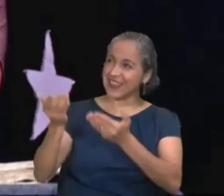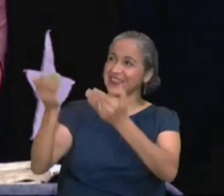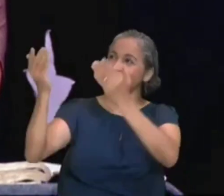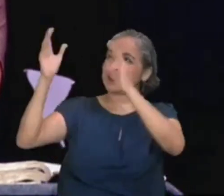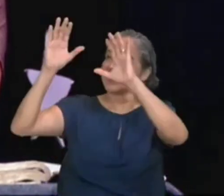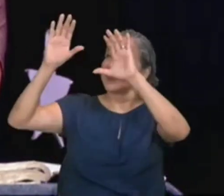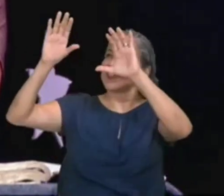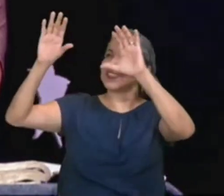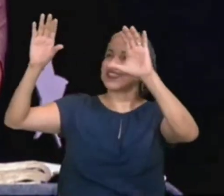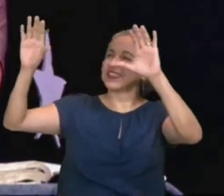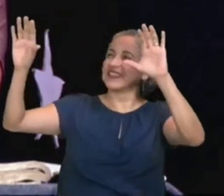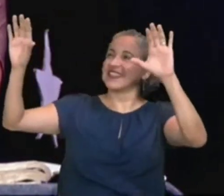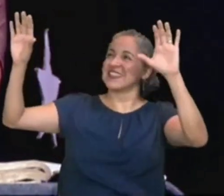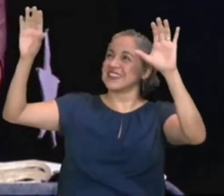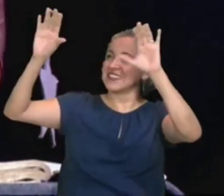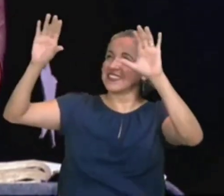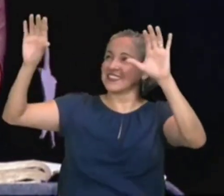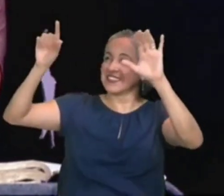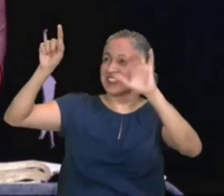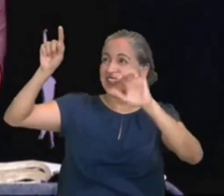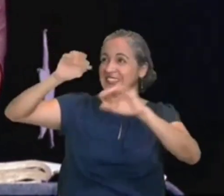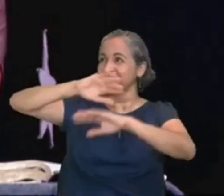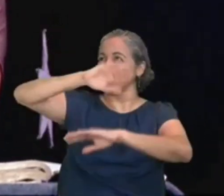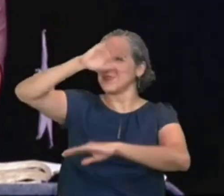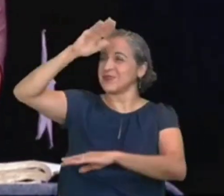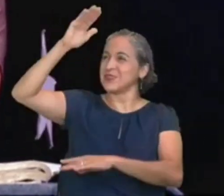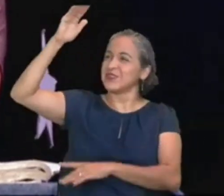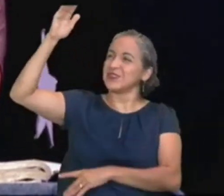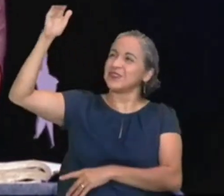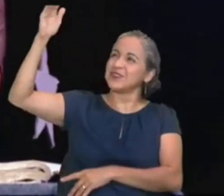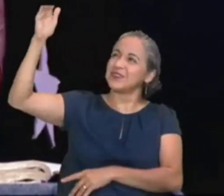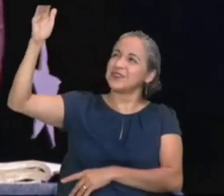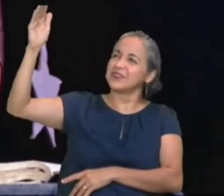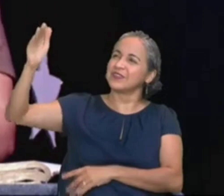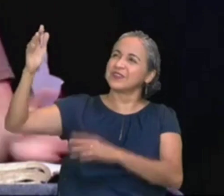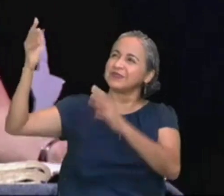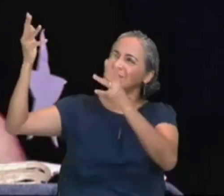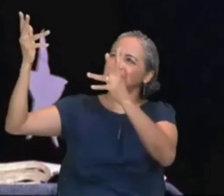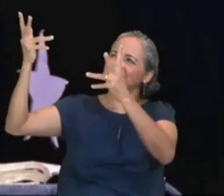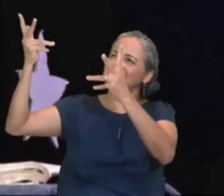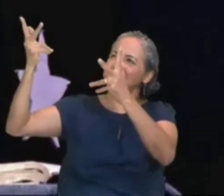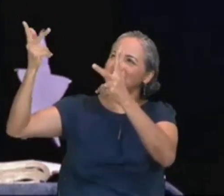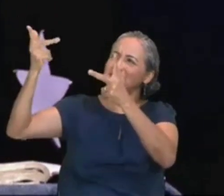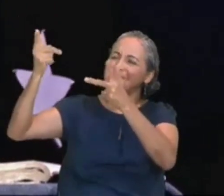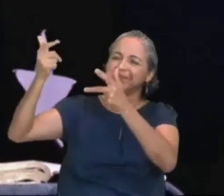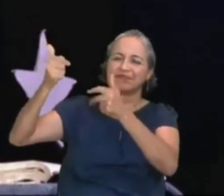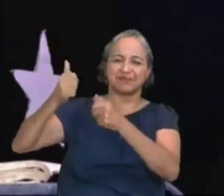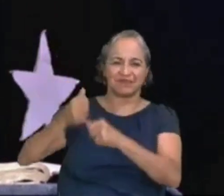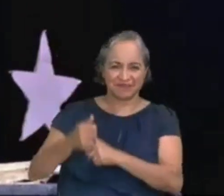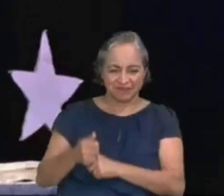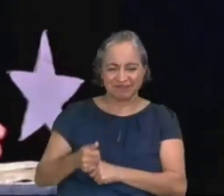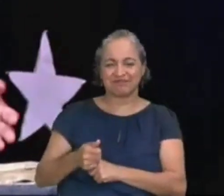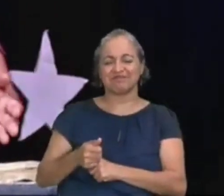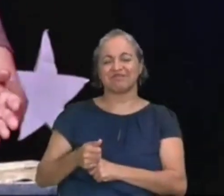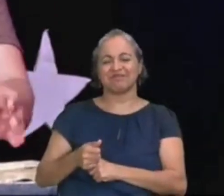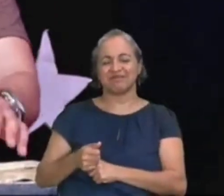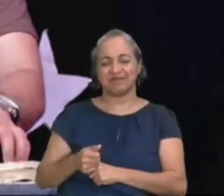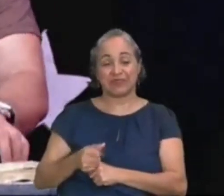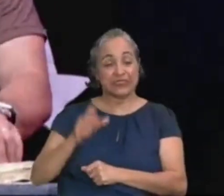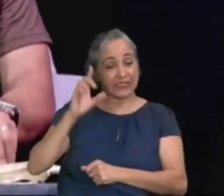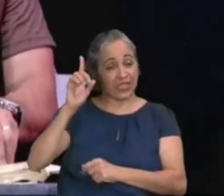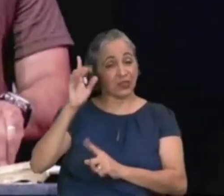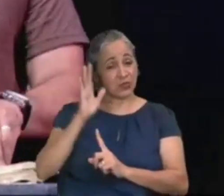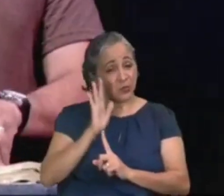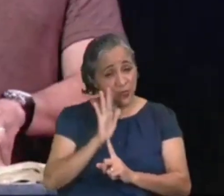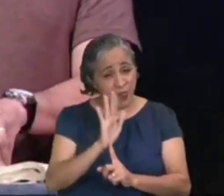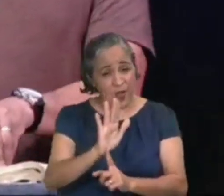do nosso Deus, santo monte, olha só, como Deus é maravilhoso, e Ele nos mostra,